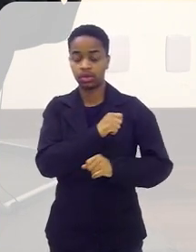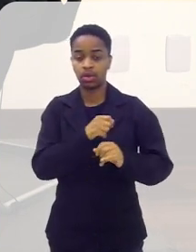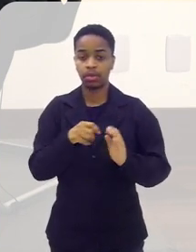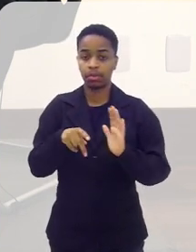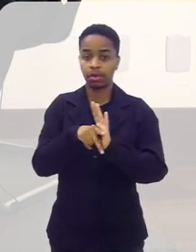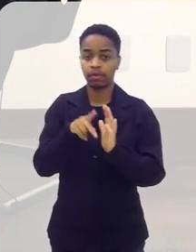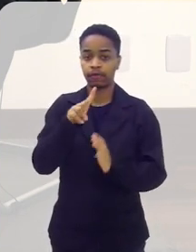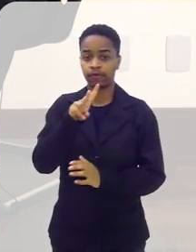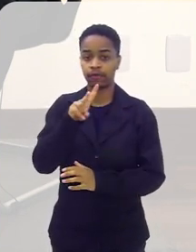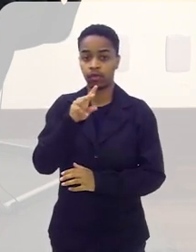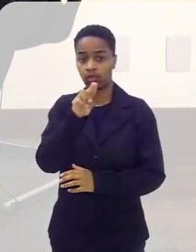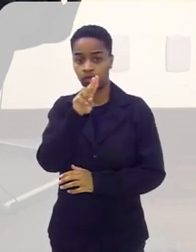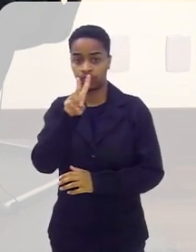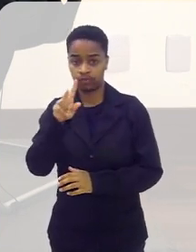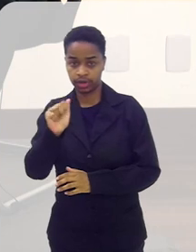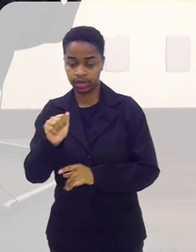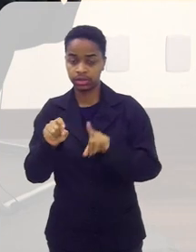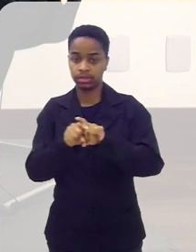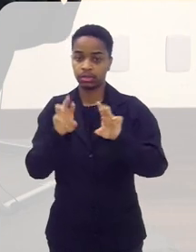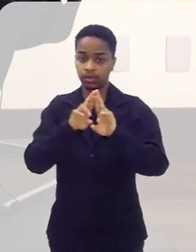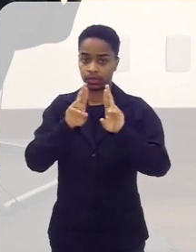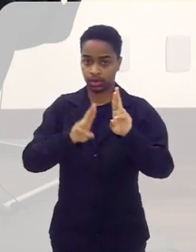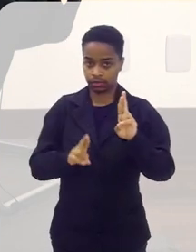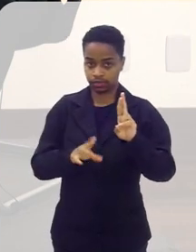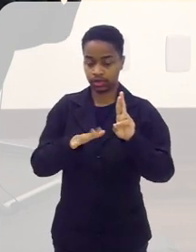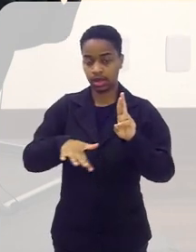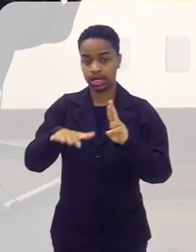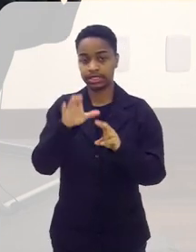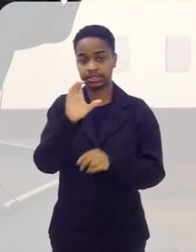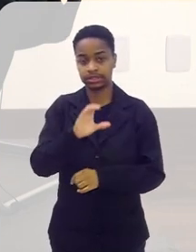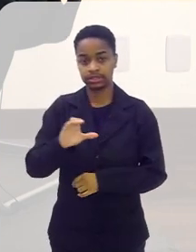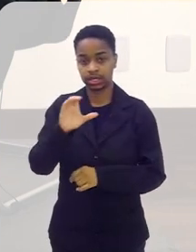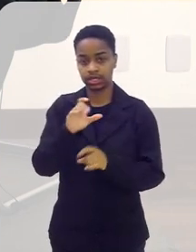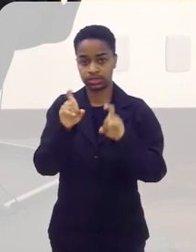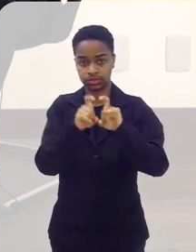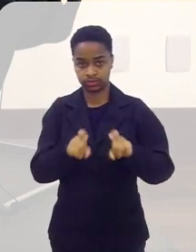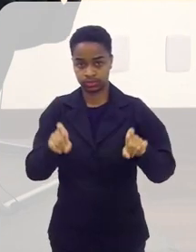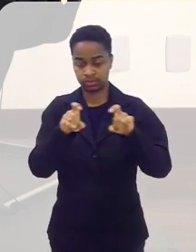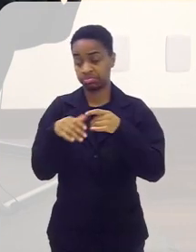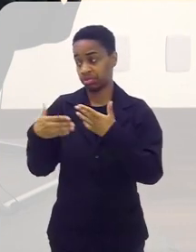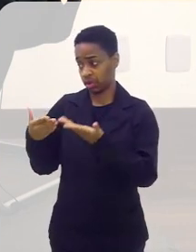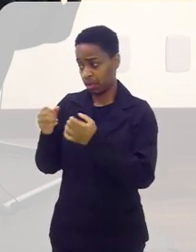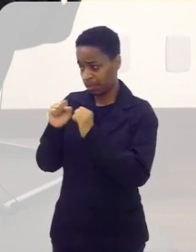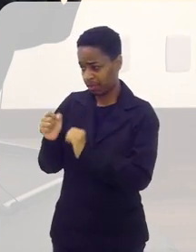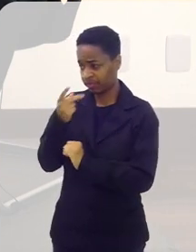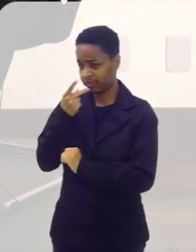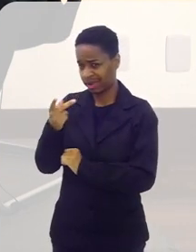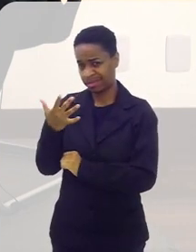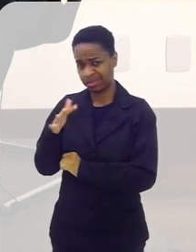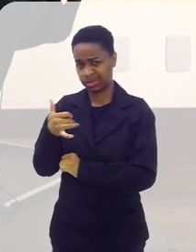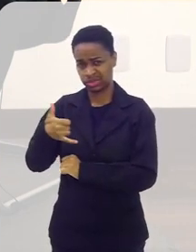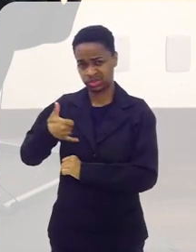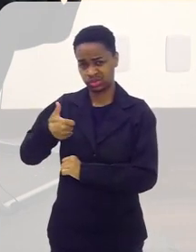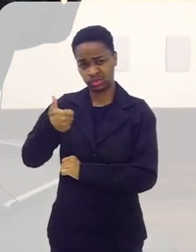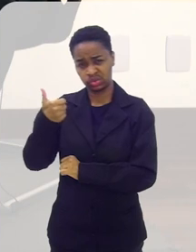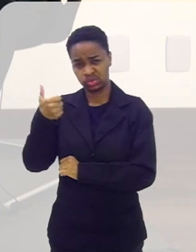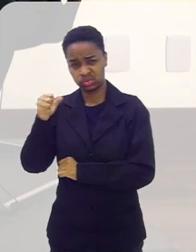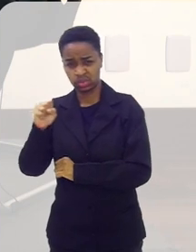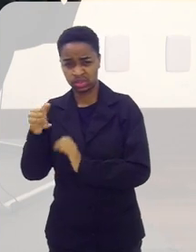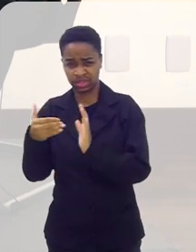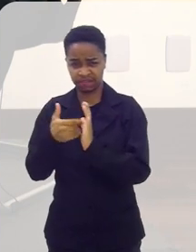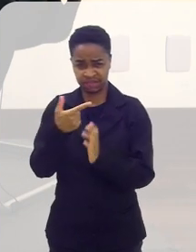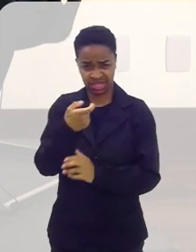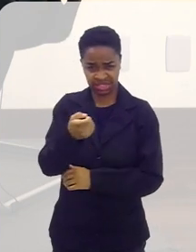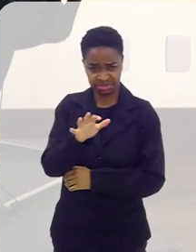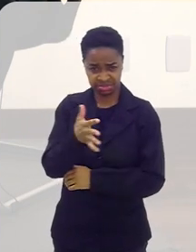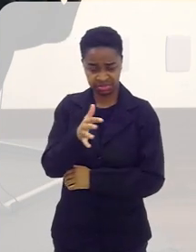Veiga de Almeida, da UFRJ, né? Na parte de Ciência da Computação. Então, nós poderíamos dizer que é uma faixa etária de 18 a